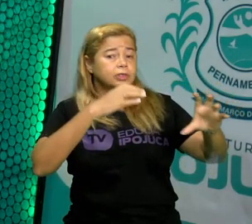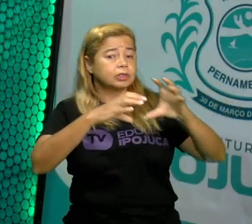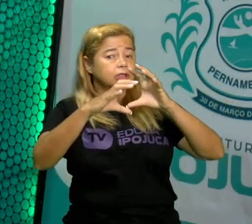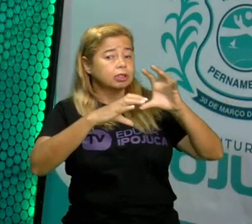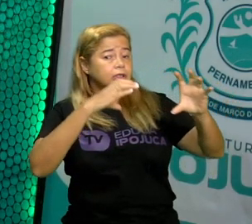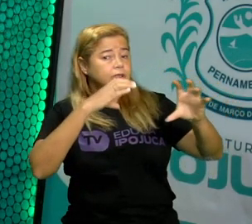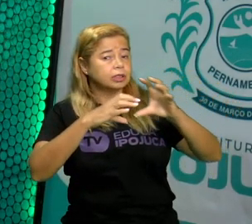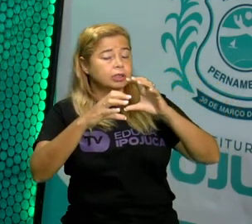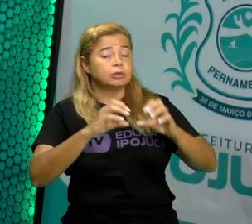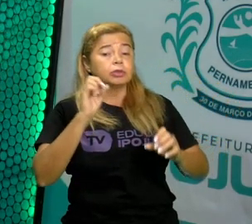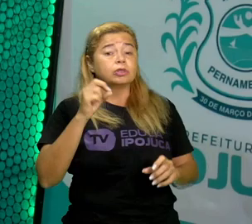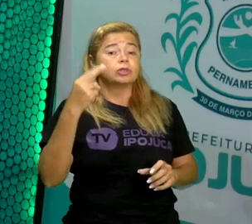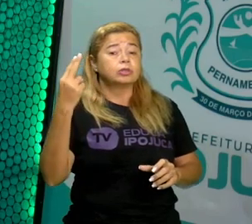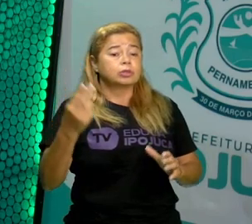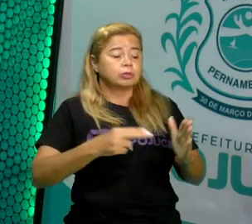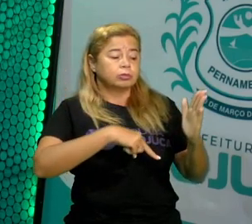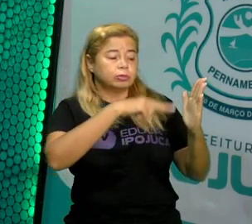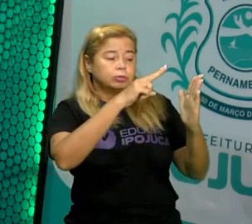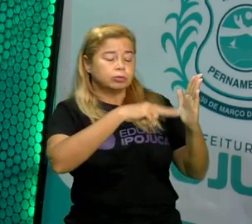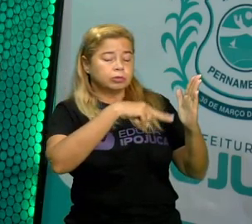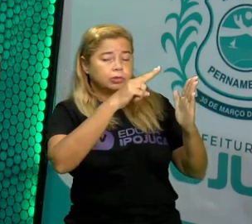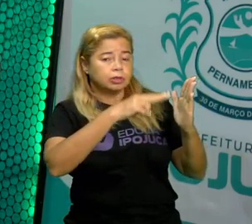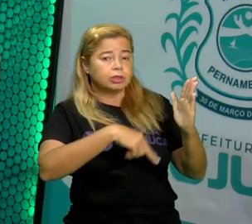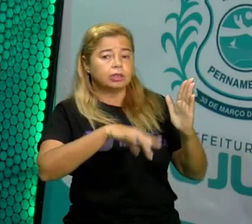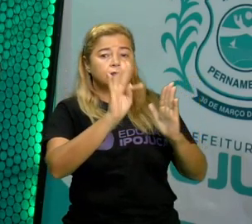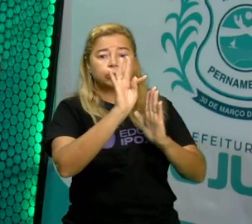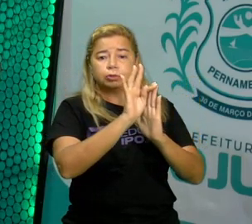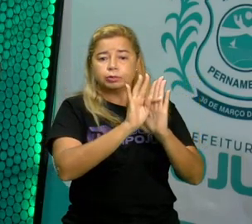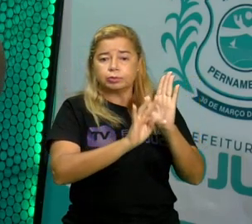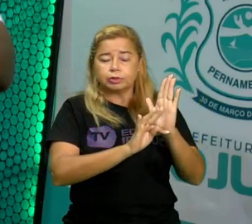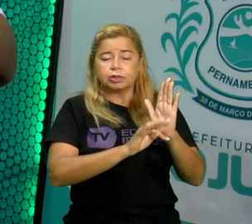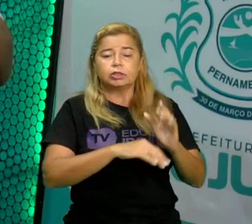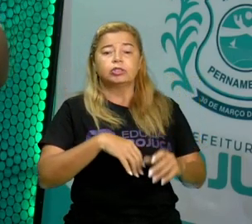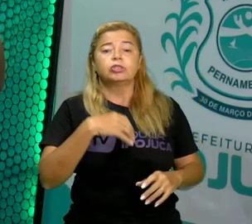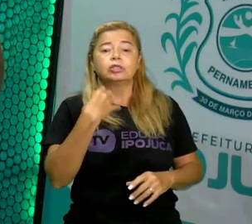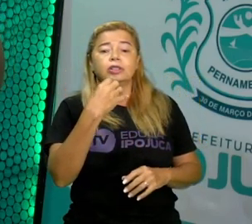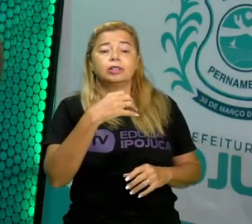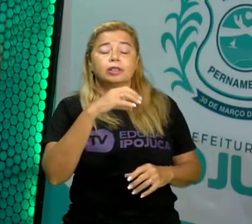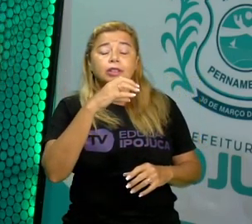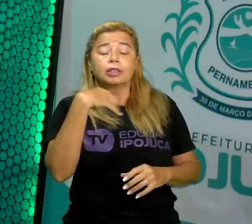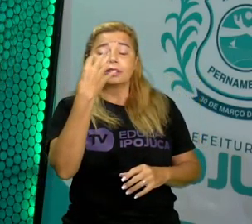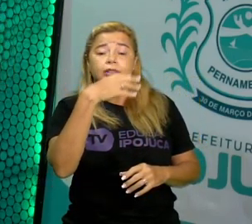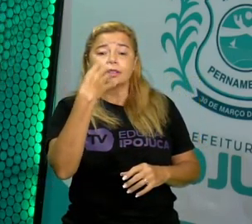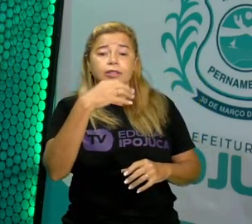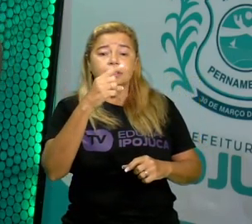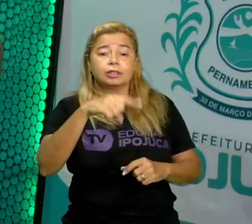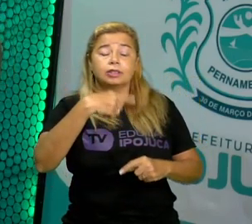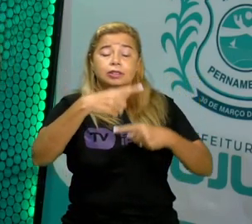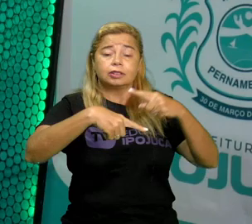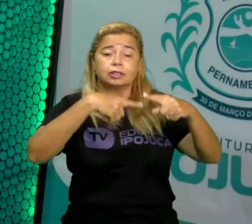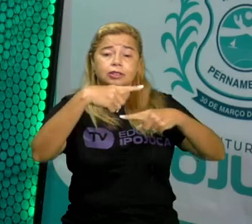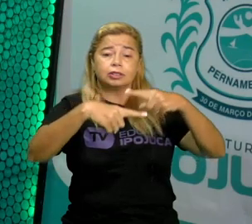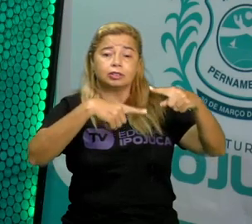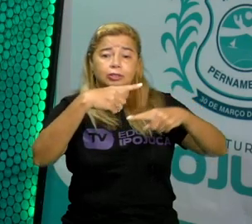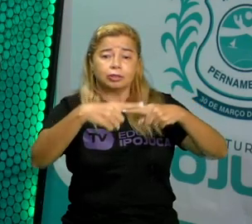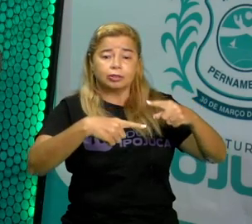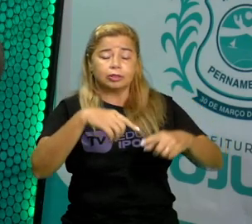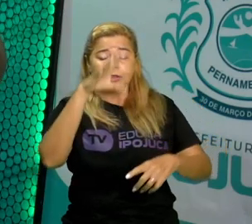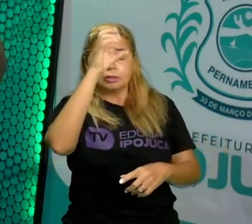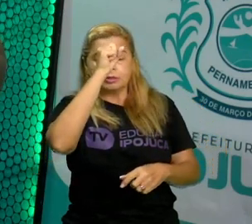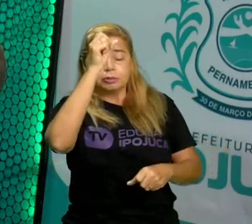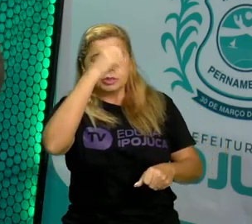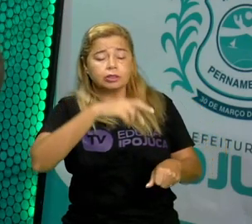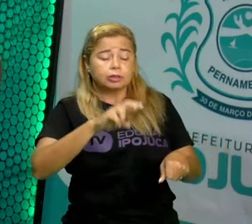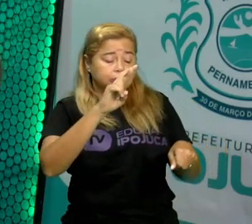lemos o textinho da cantiga de roda, aprendemos um ritmo, aprendemos uma